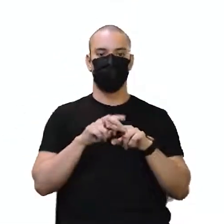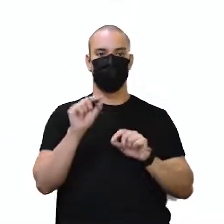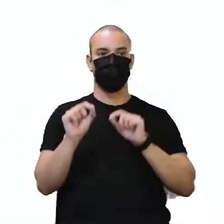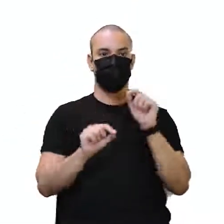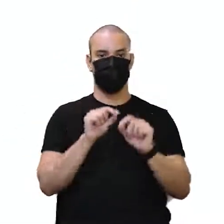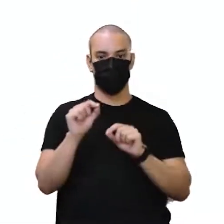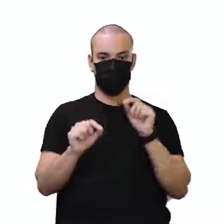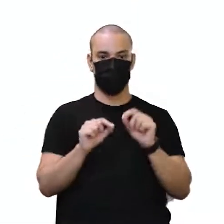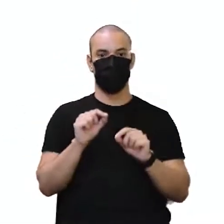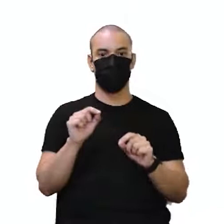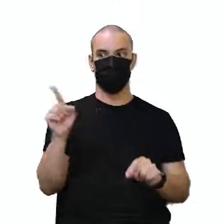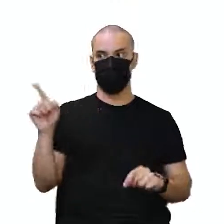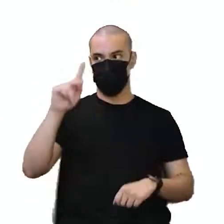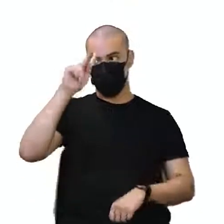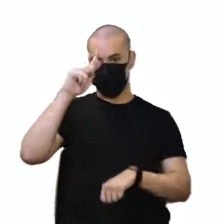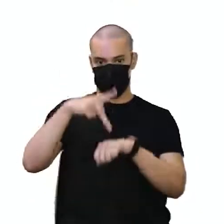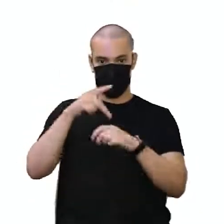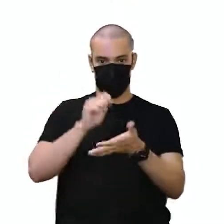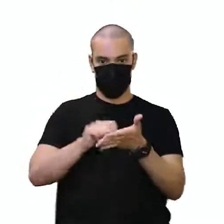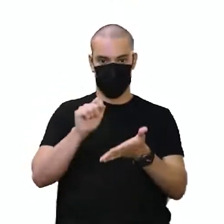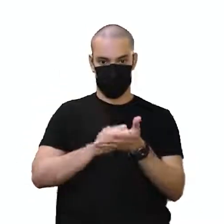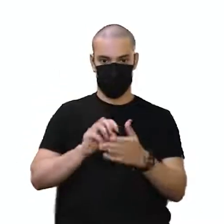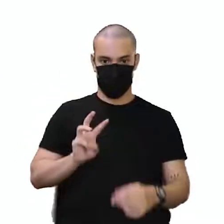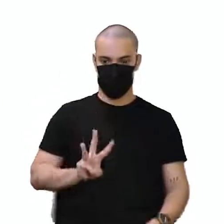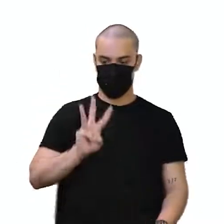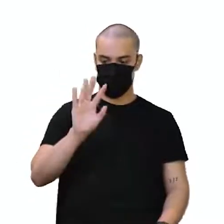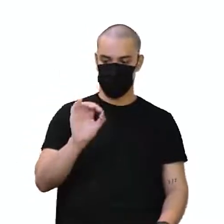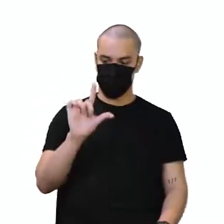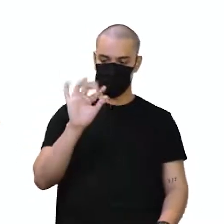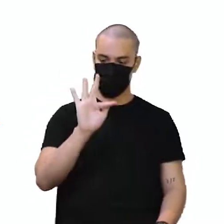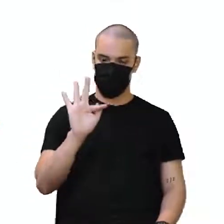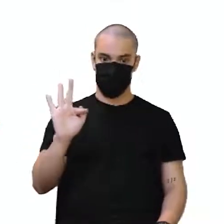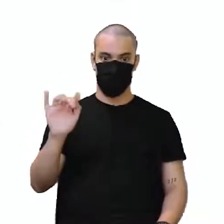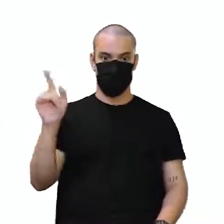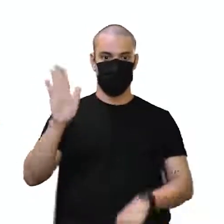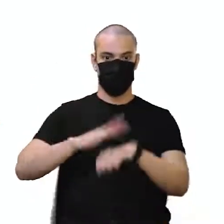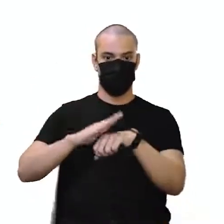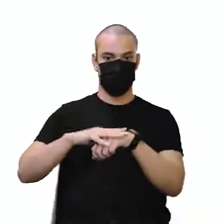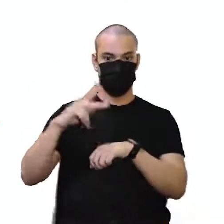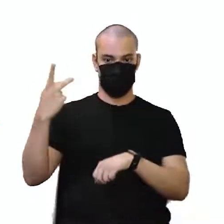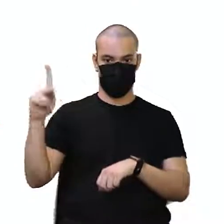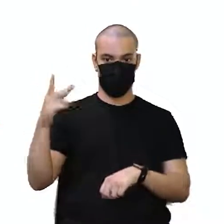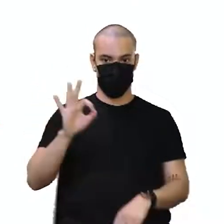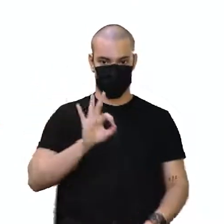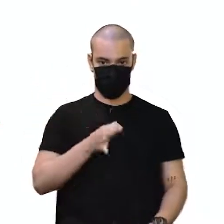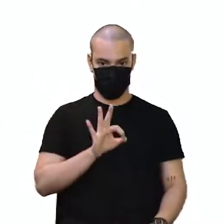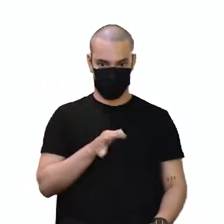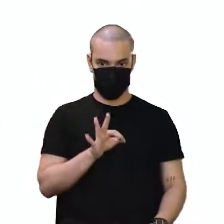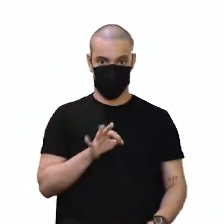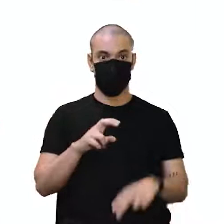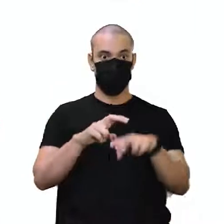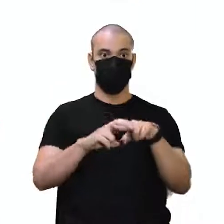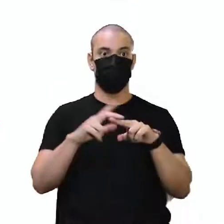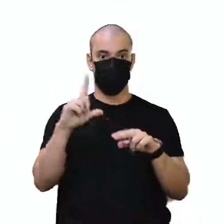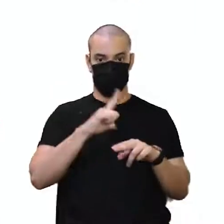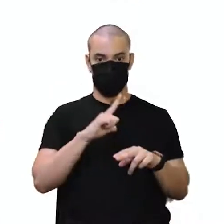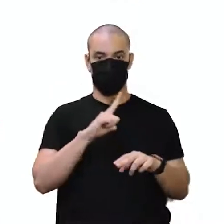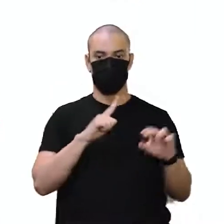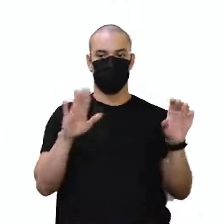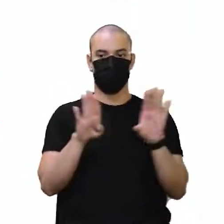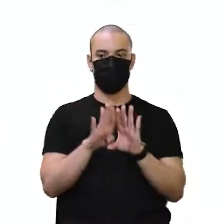o ovo foi o que criou, elaborou aí a questão da epigênese, tá bom? Aí, gente tem